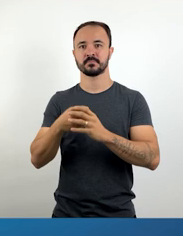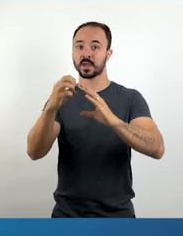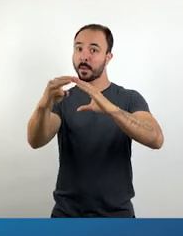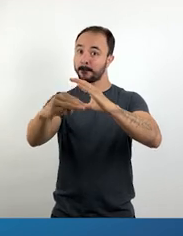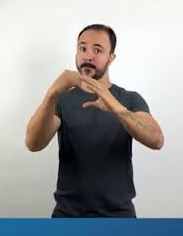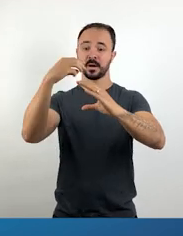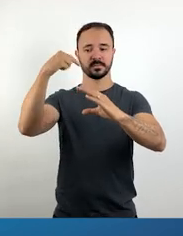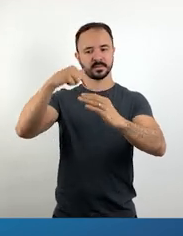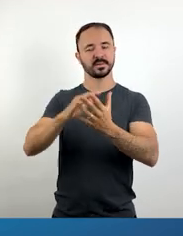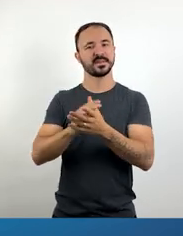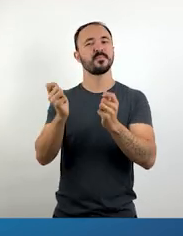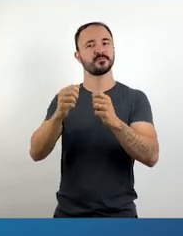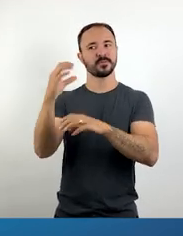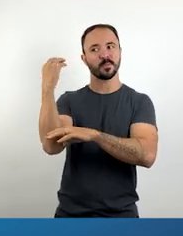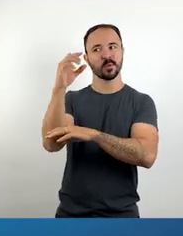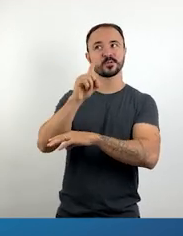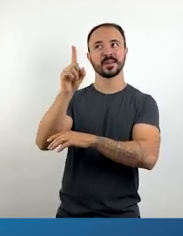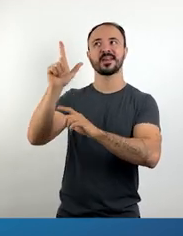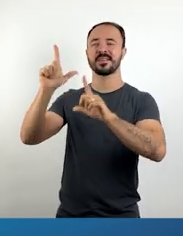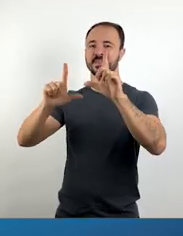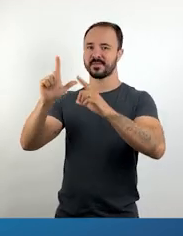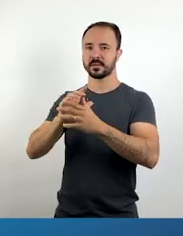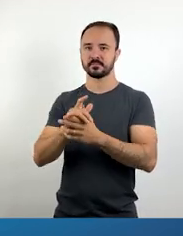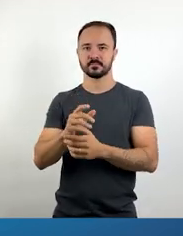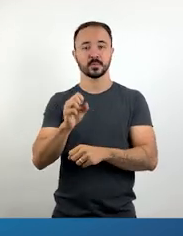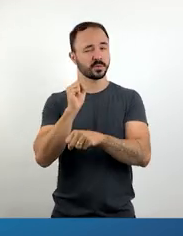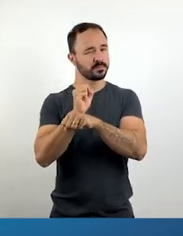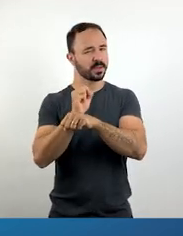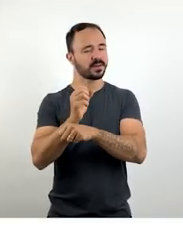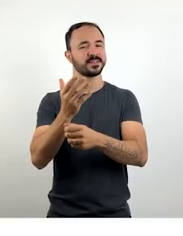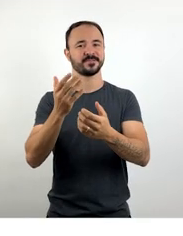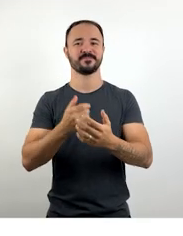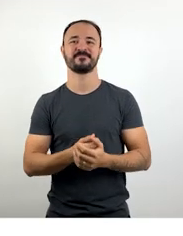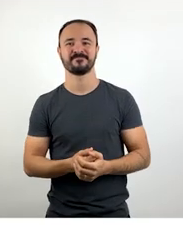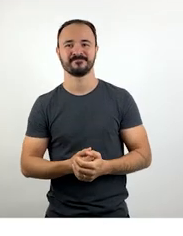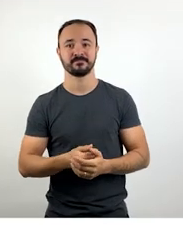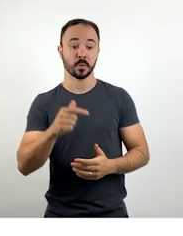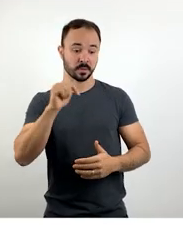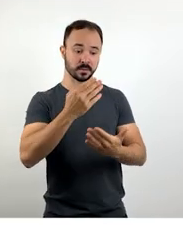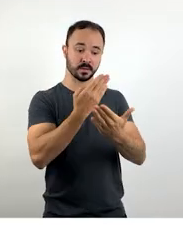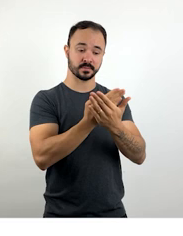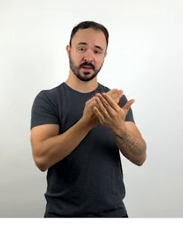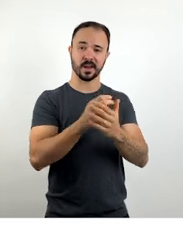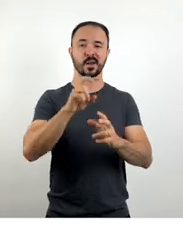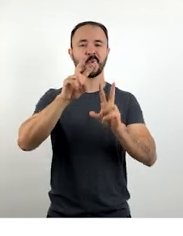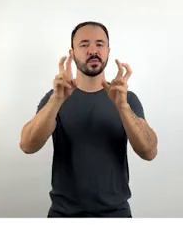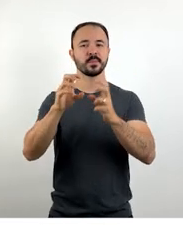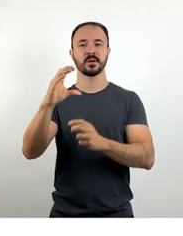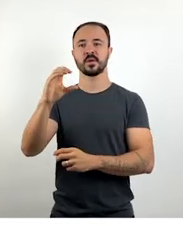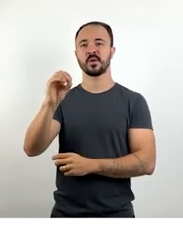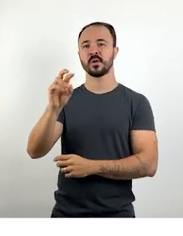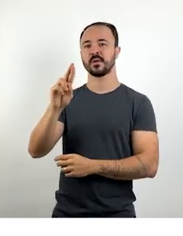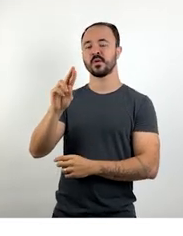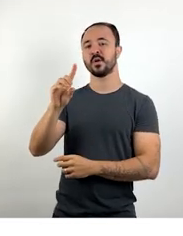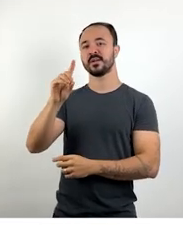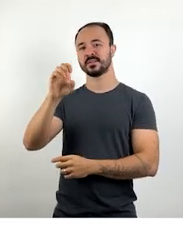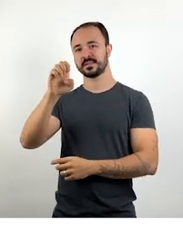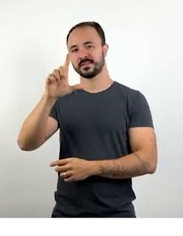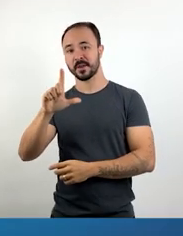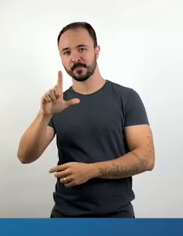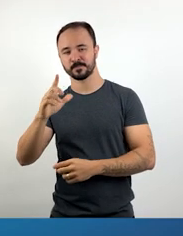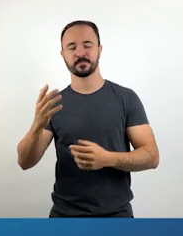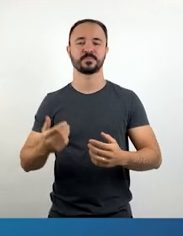Você pode aparecer aqui na TV. Eu aguardo o vídeo de vocês, hein? Esta foi a nossa aula sobre literatura de cordel.